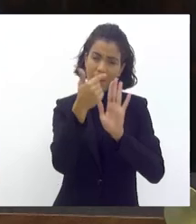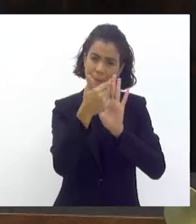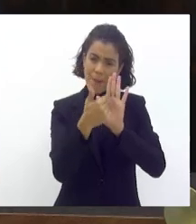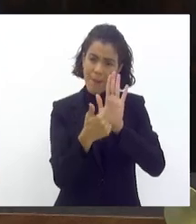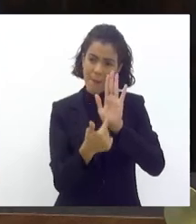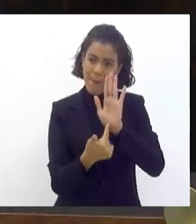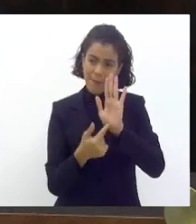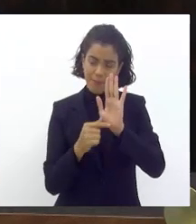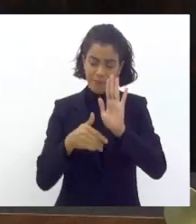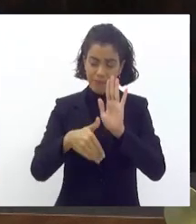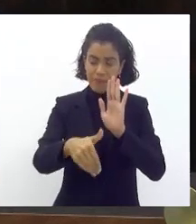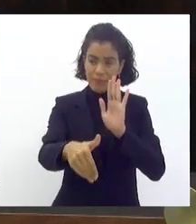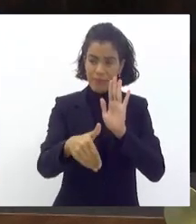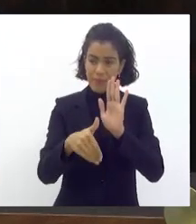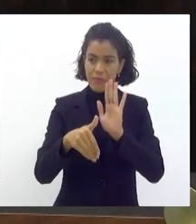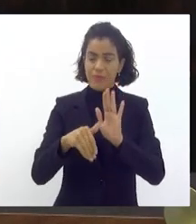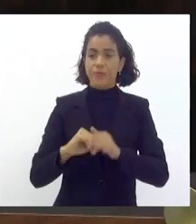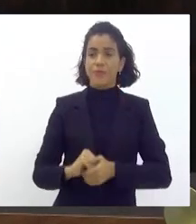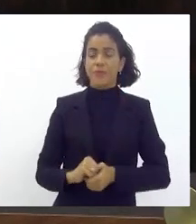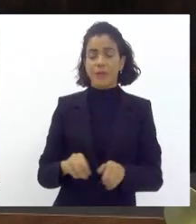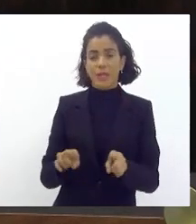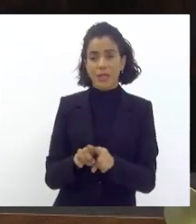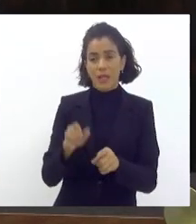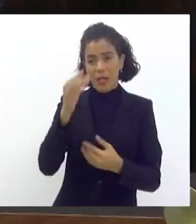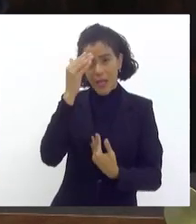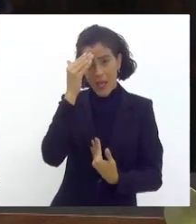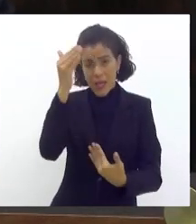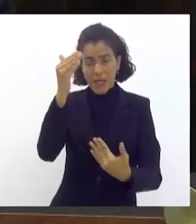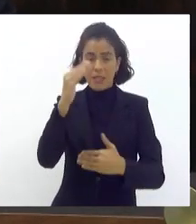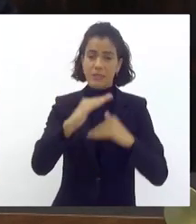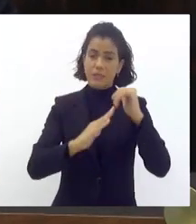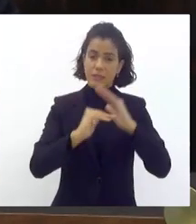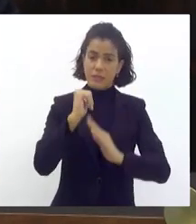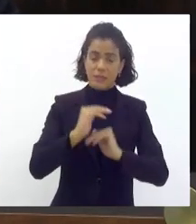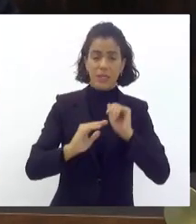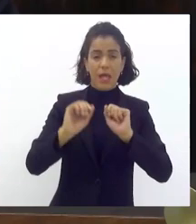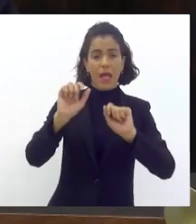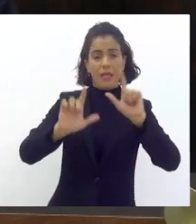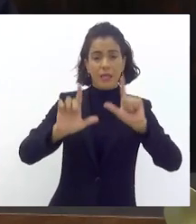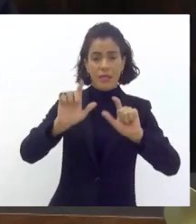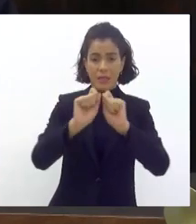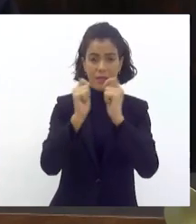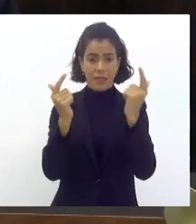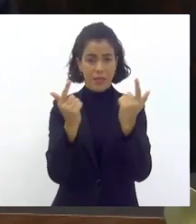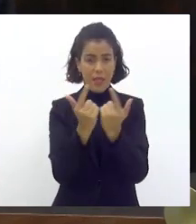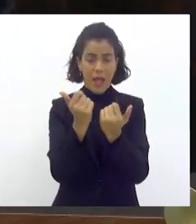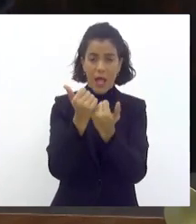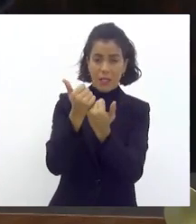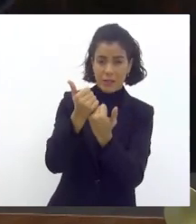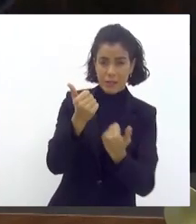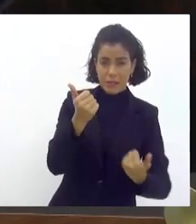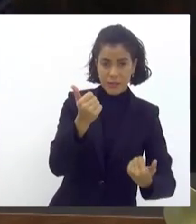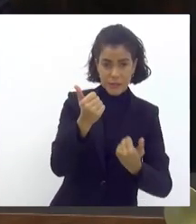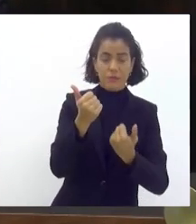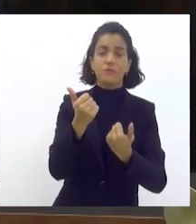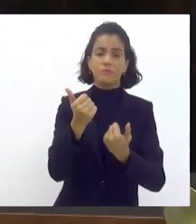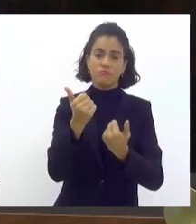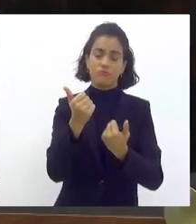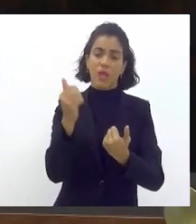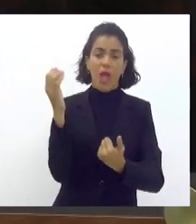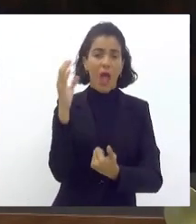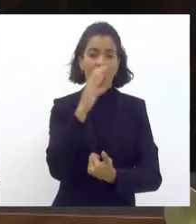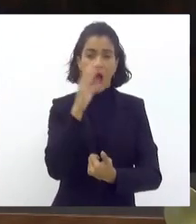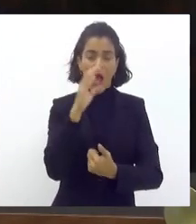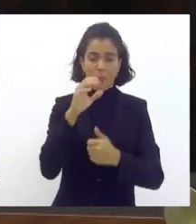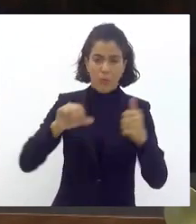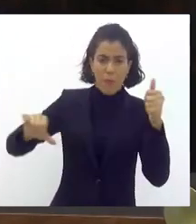pouco, mas agradecer a técnica, a TV Alerja, a todas as assessorias que fizeram essa rápida